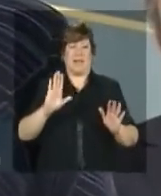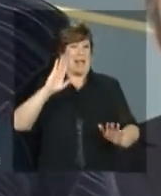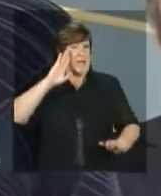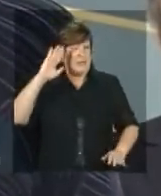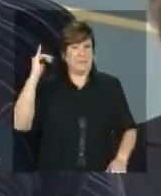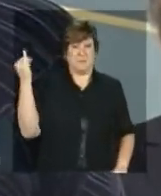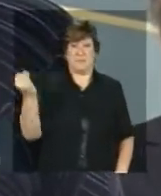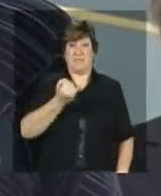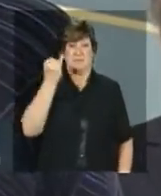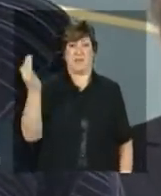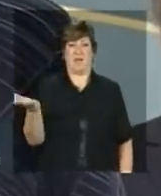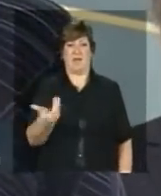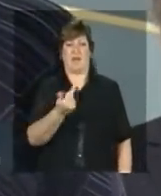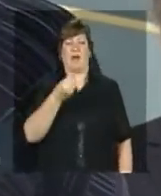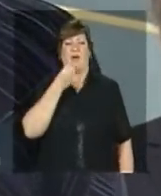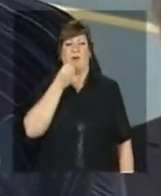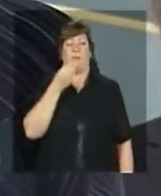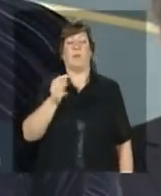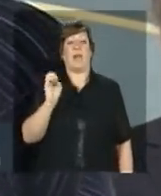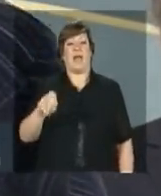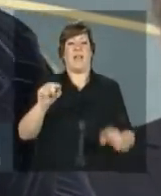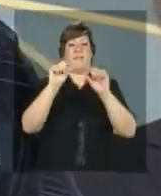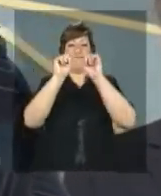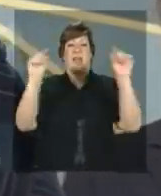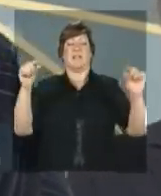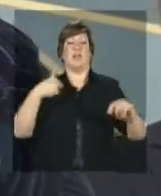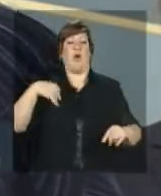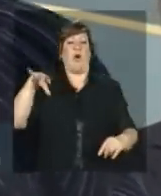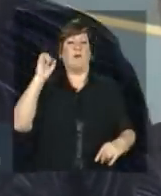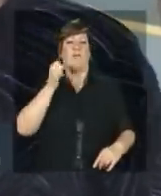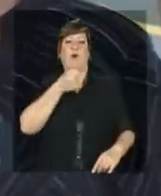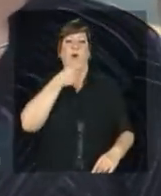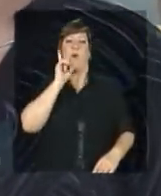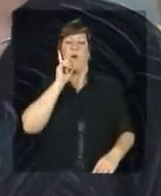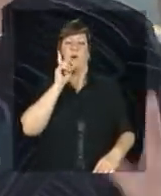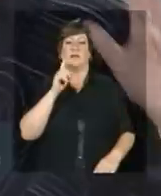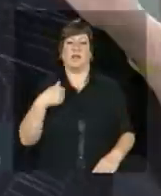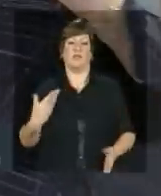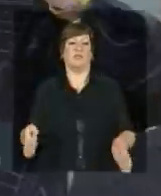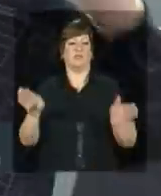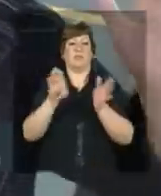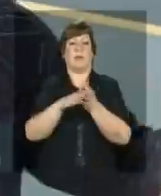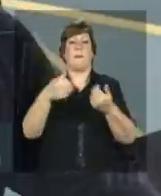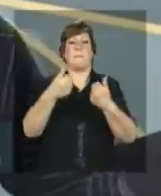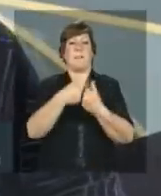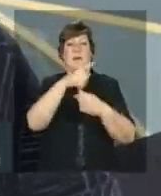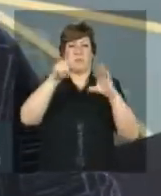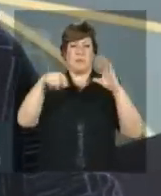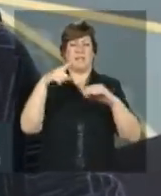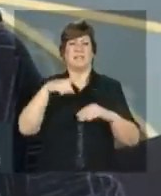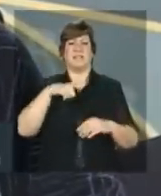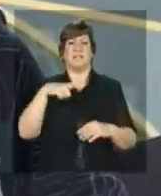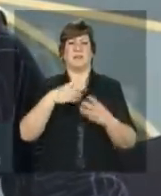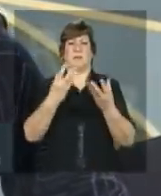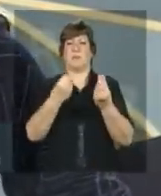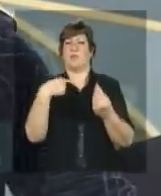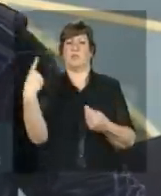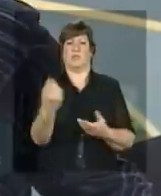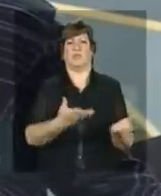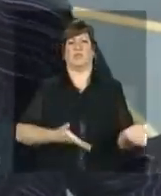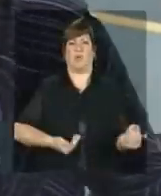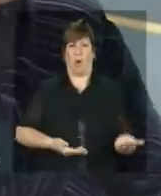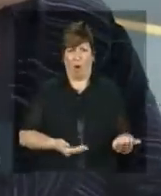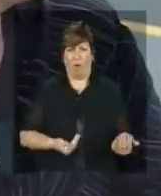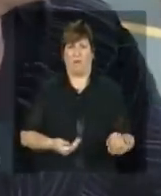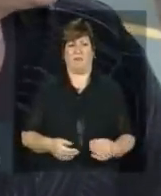é a frase que eu ouvi ontem quando eu cheguei ali perto da imprensa e tinha uma porção de jovens